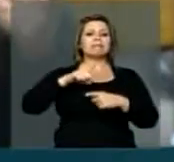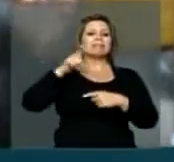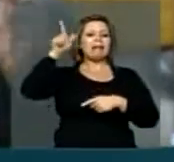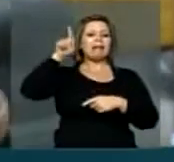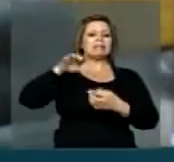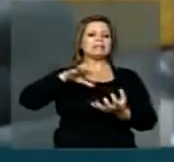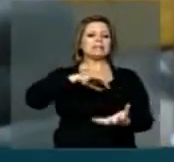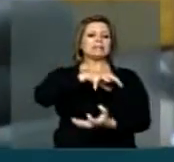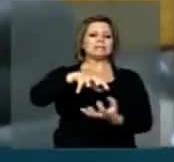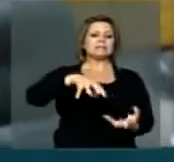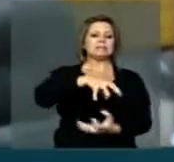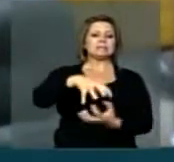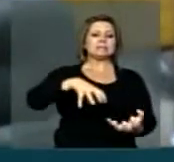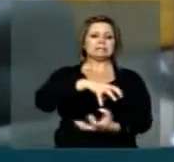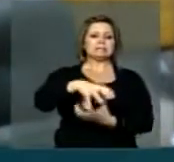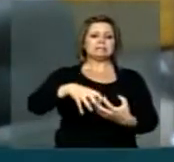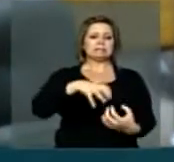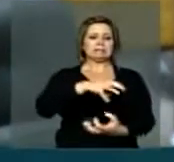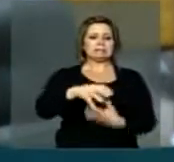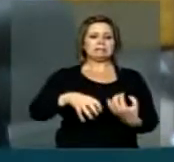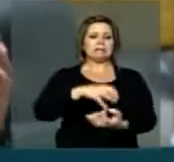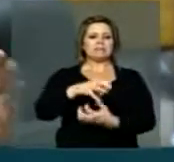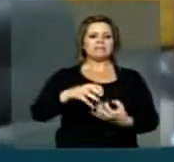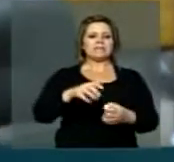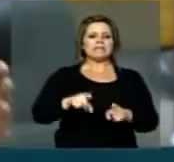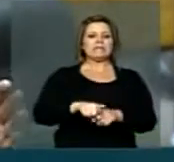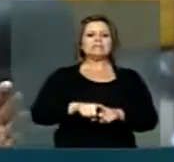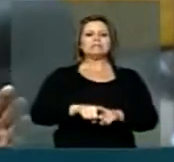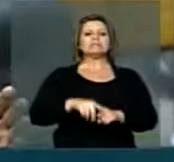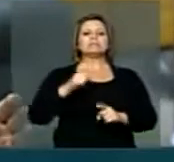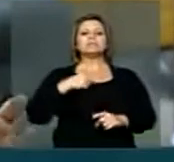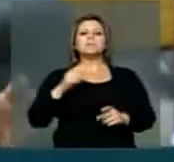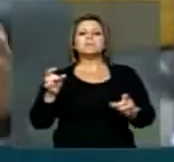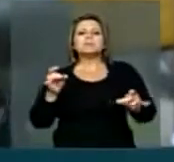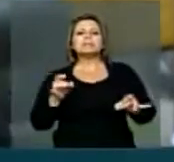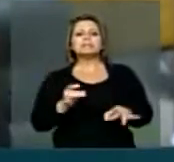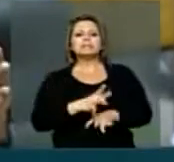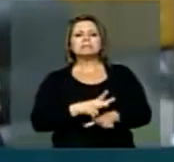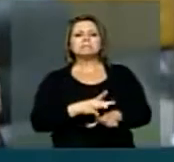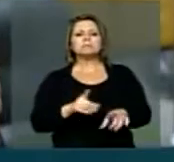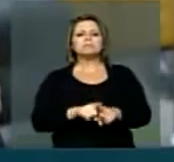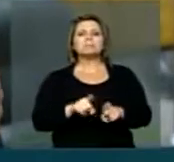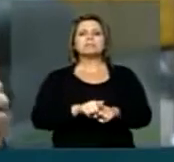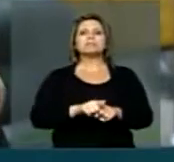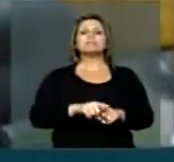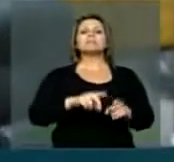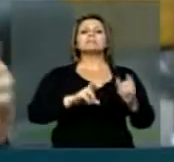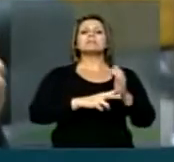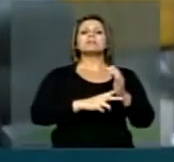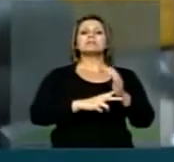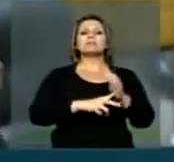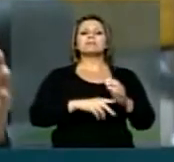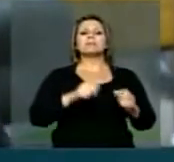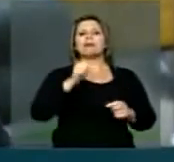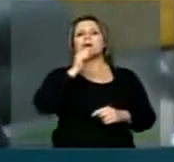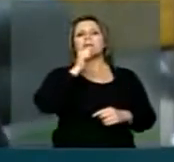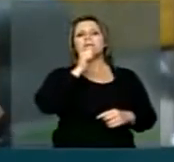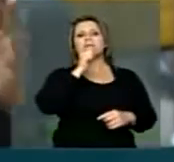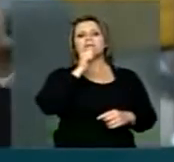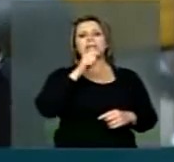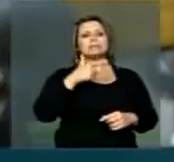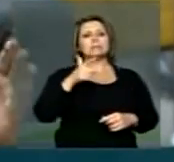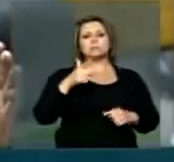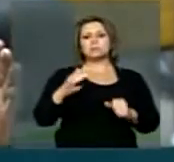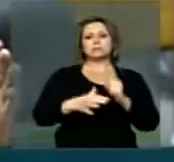e Lima, lá no complexo industrial de Suap, e saímos daquela negociação com a direção do Sintepave, sem que tivéssemos